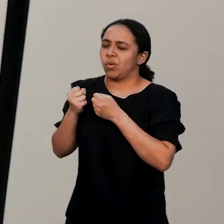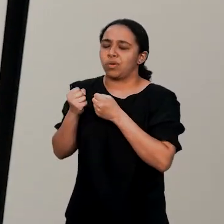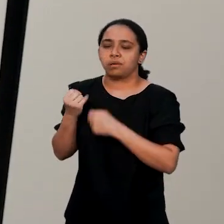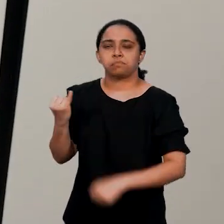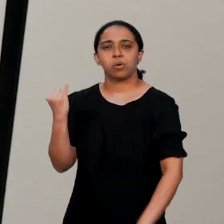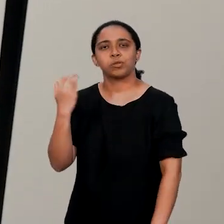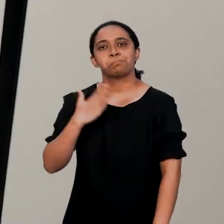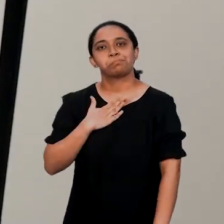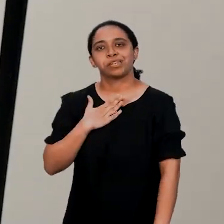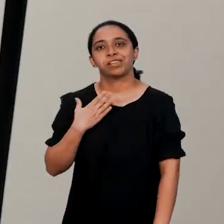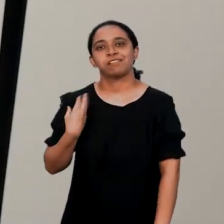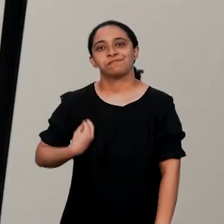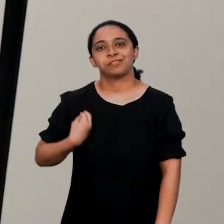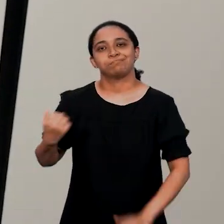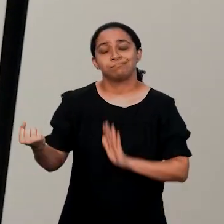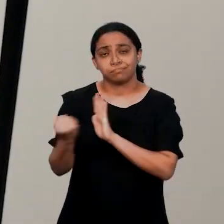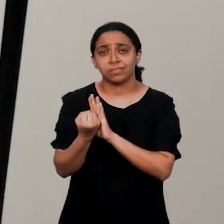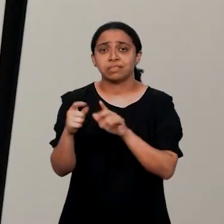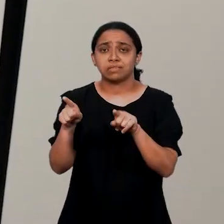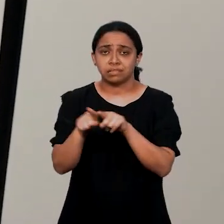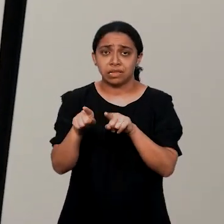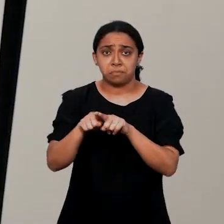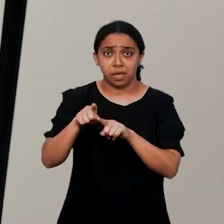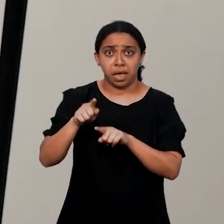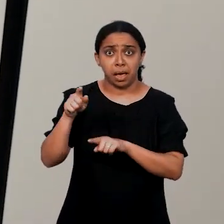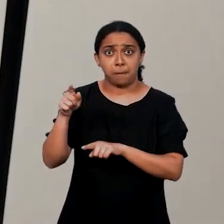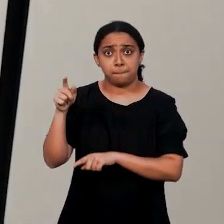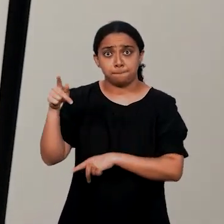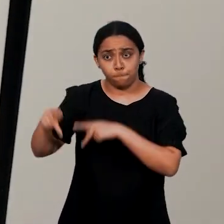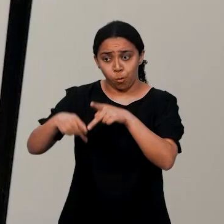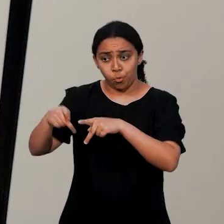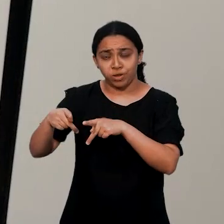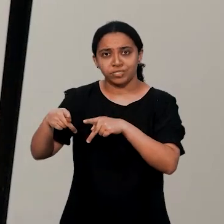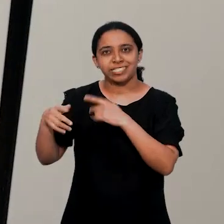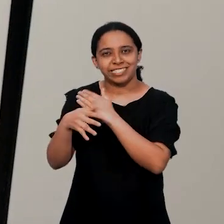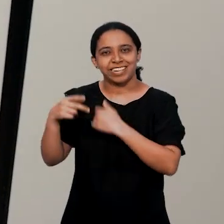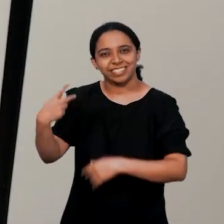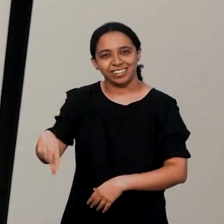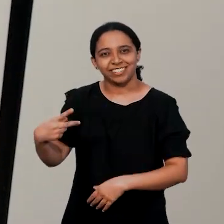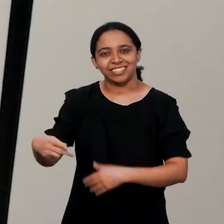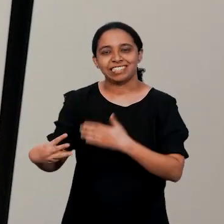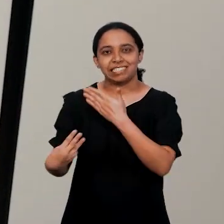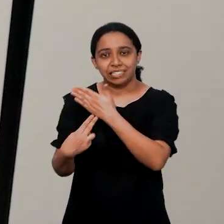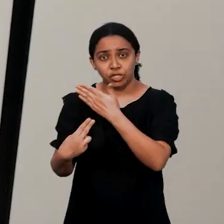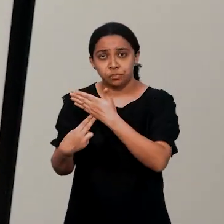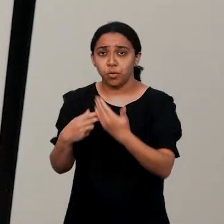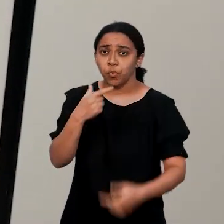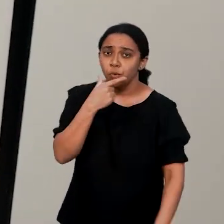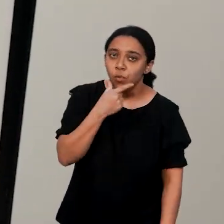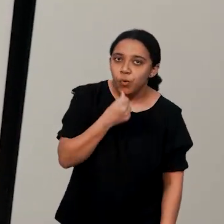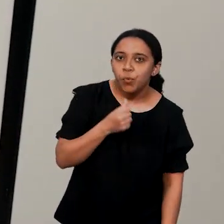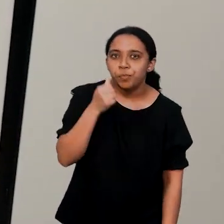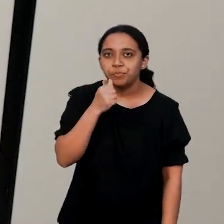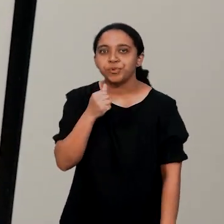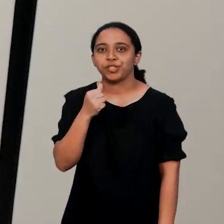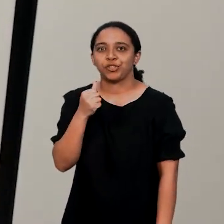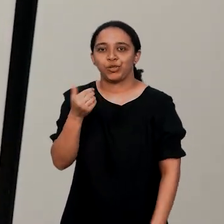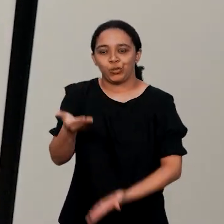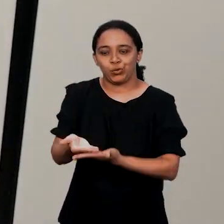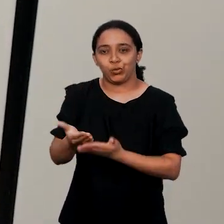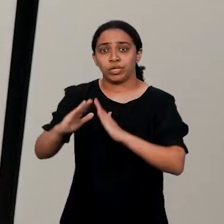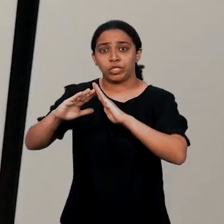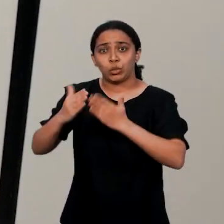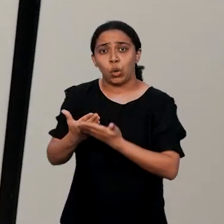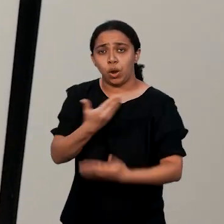coisa muito importante para mim. E para o pessoal daqui de Timon, para as garotas e para as garotas que estudam em